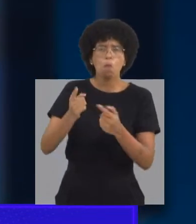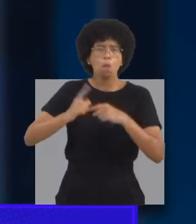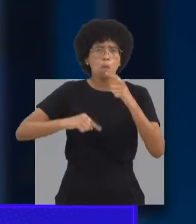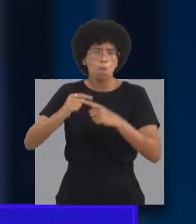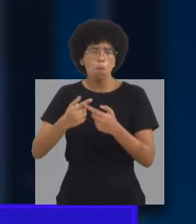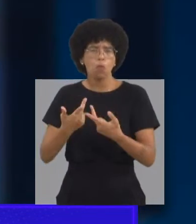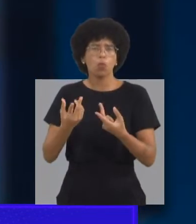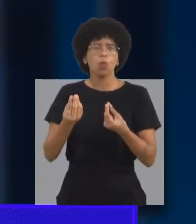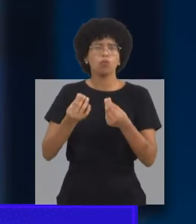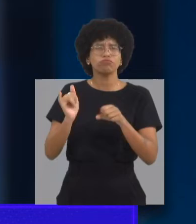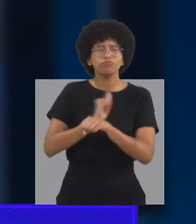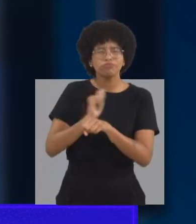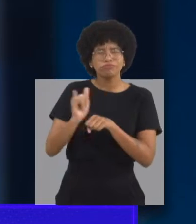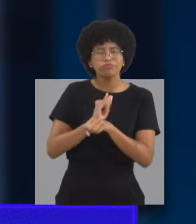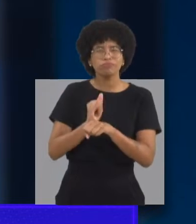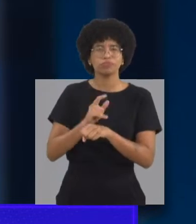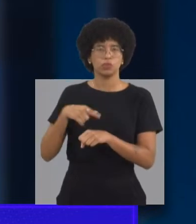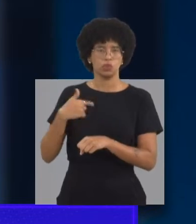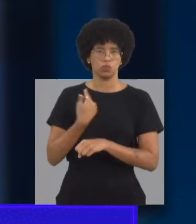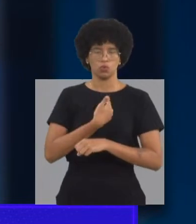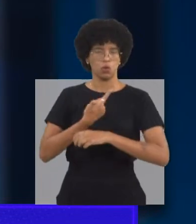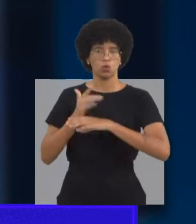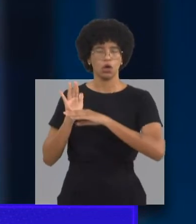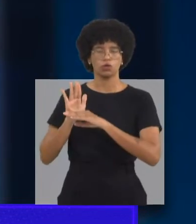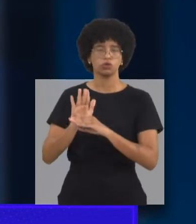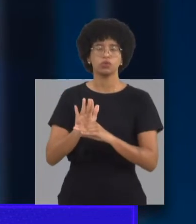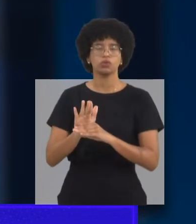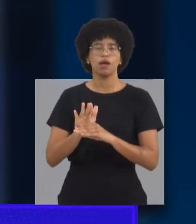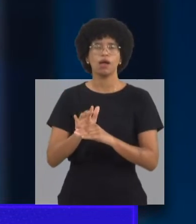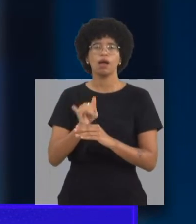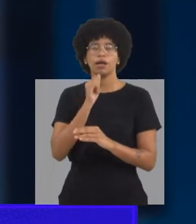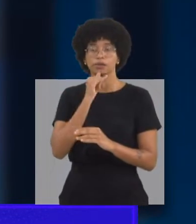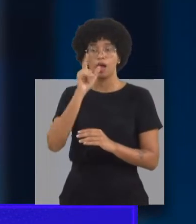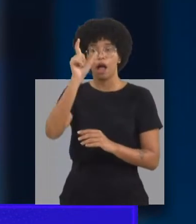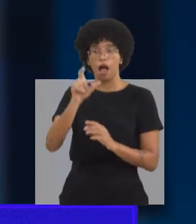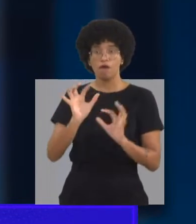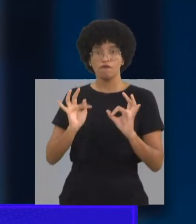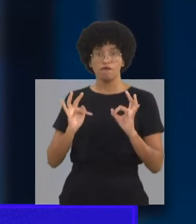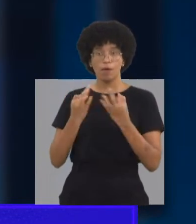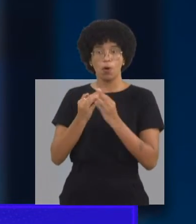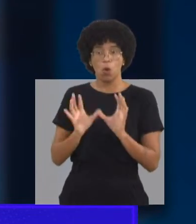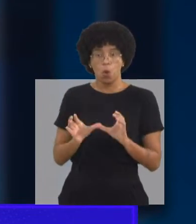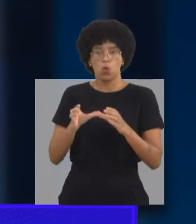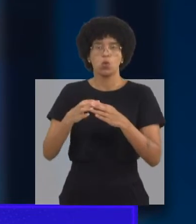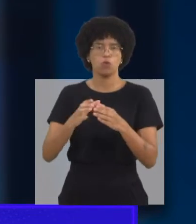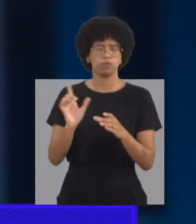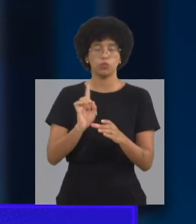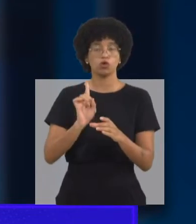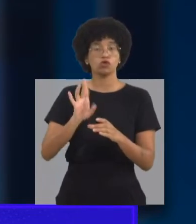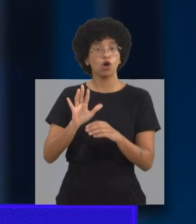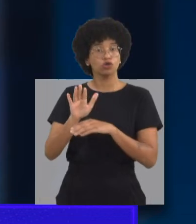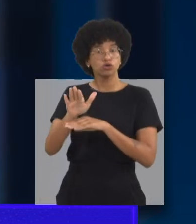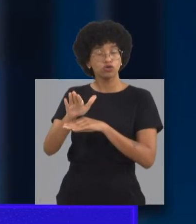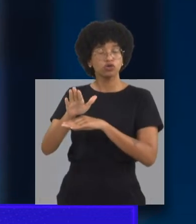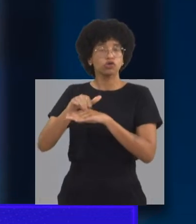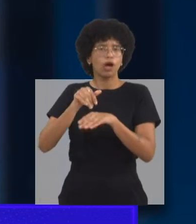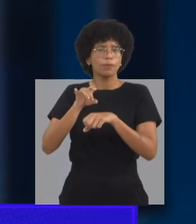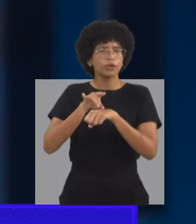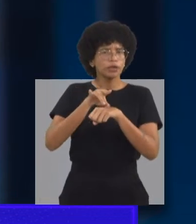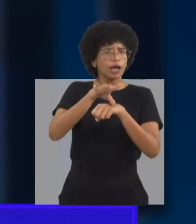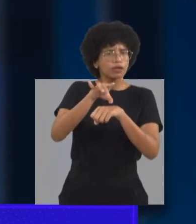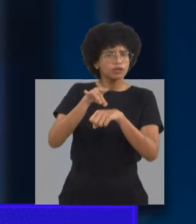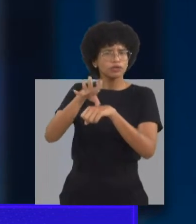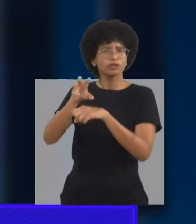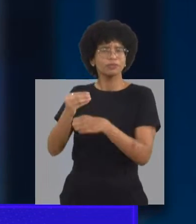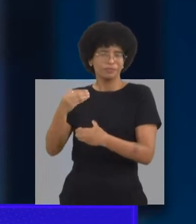vai agir, como a família vai ajudar no manuseio em casa, quais as estratégias e as mudanças em